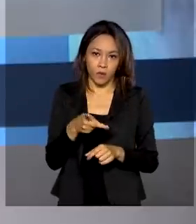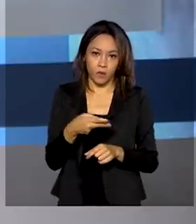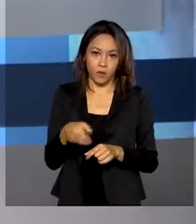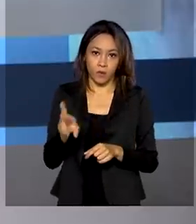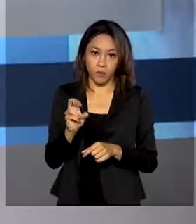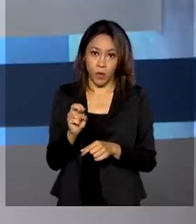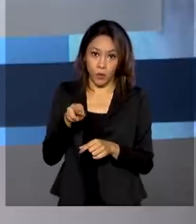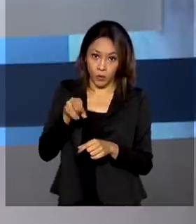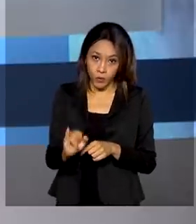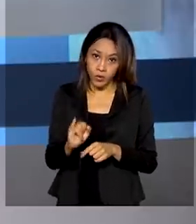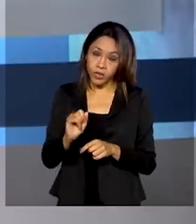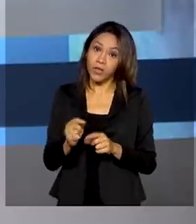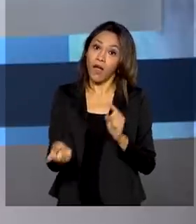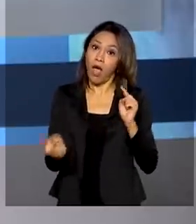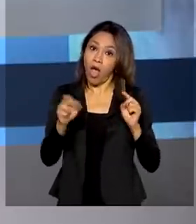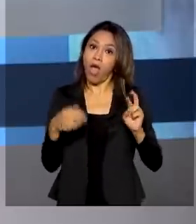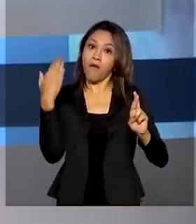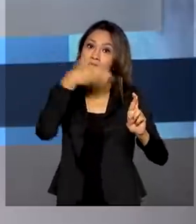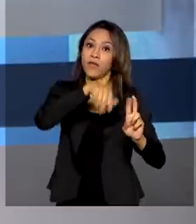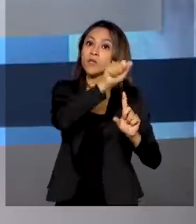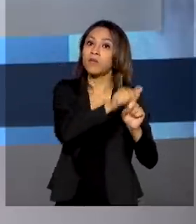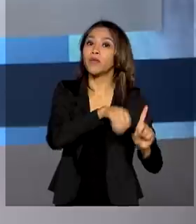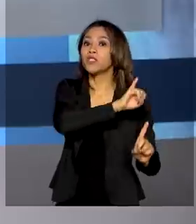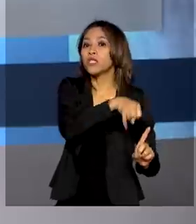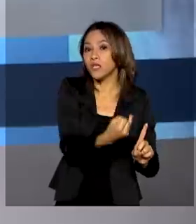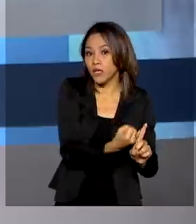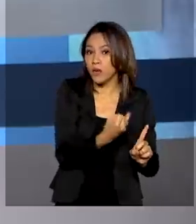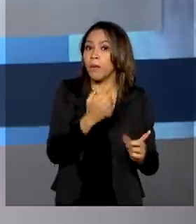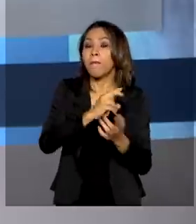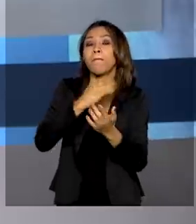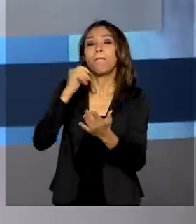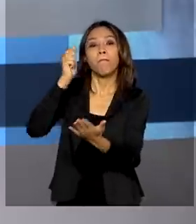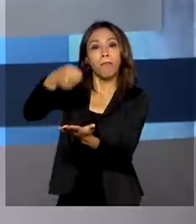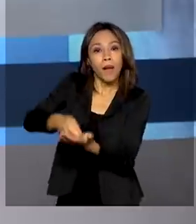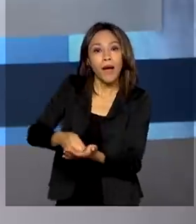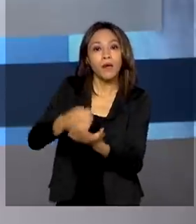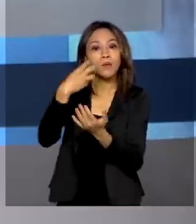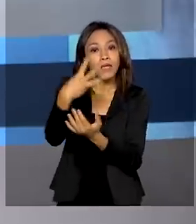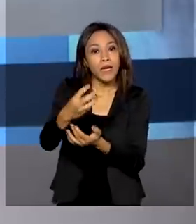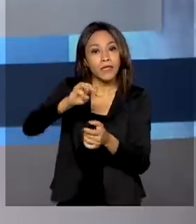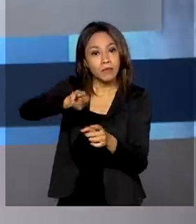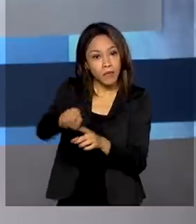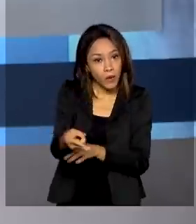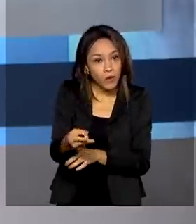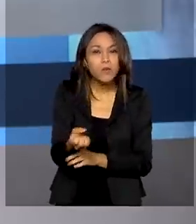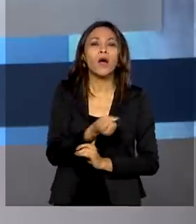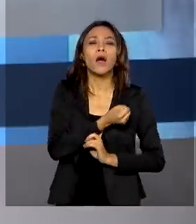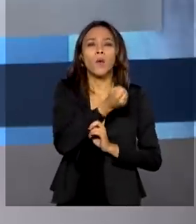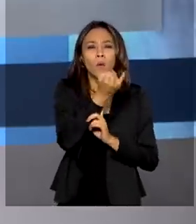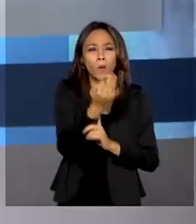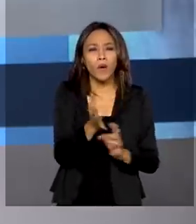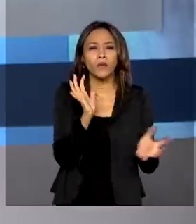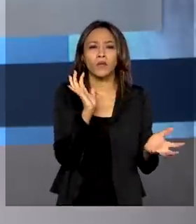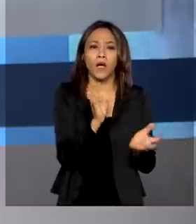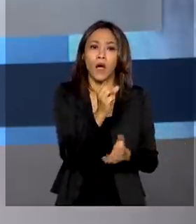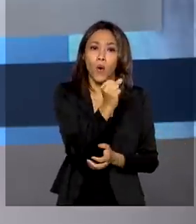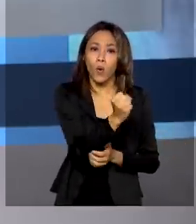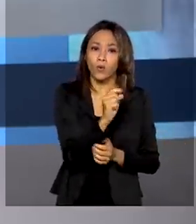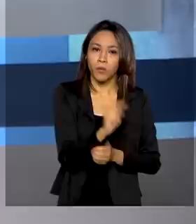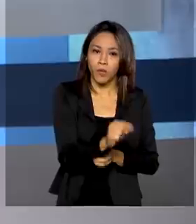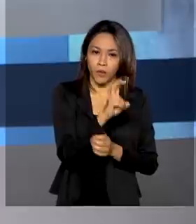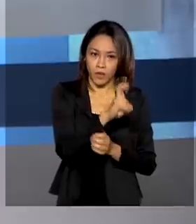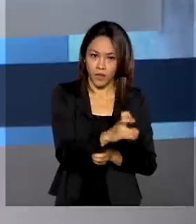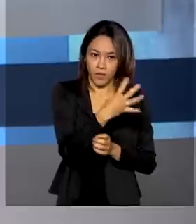de janeiro. De acordo com o Ministério, serão pagos mais 3 milhões a 8.546 estudantes que